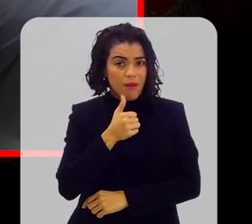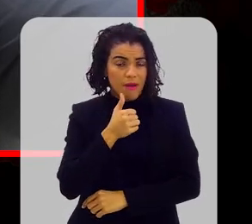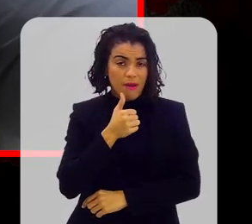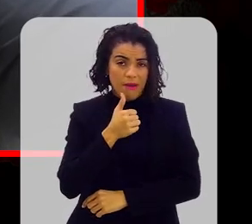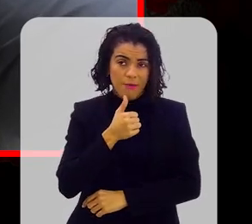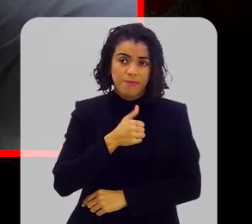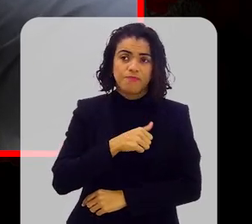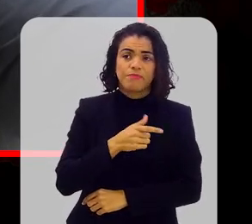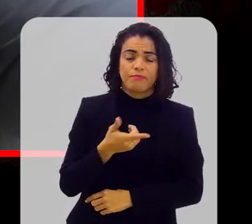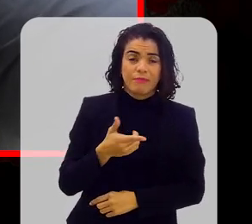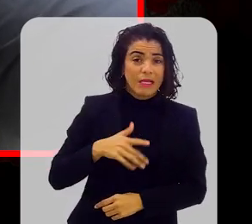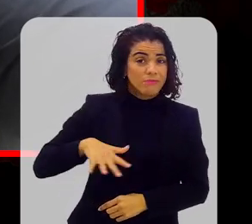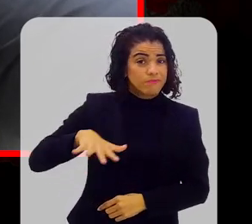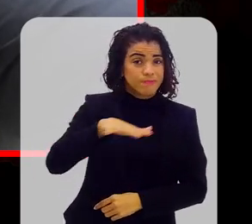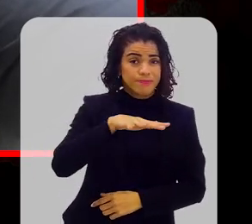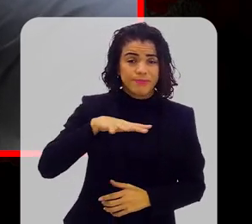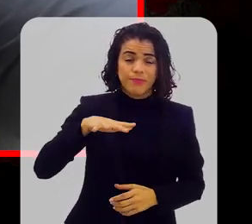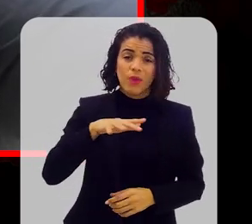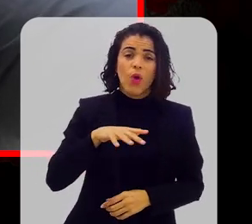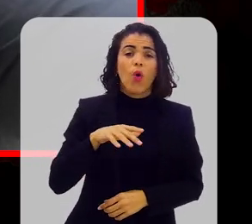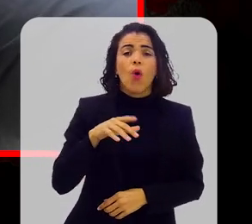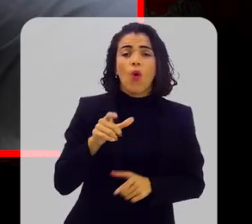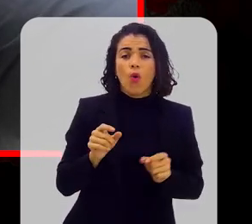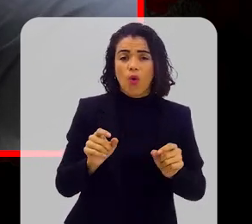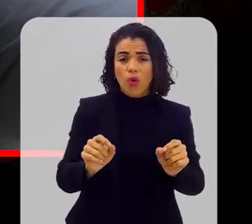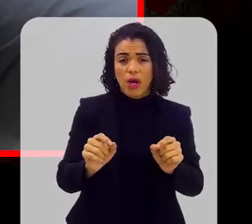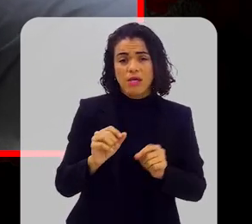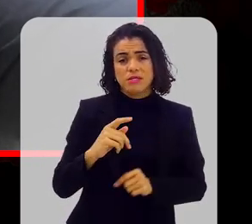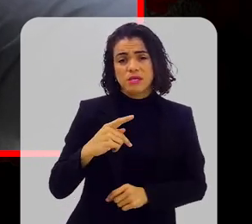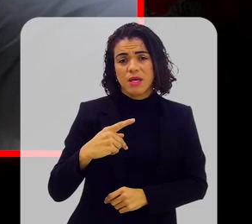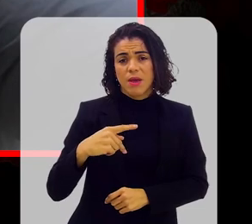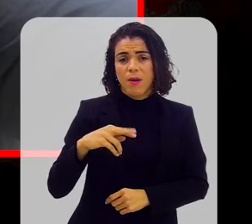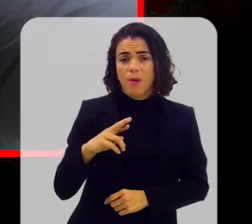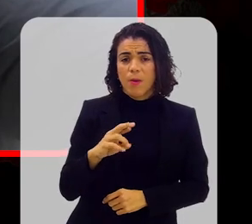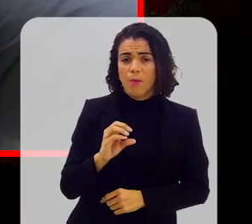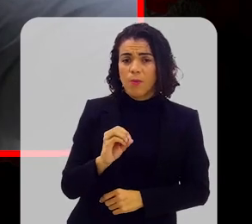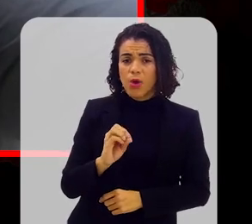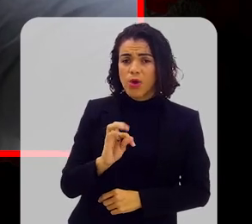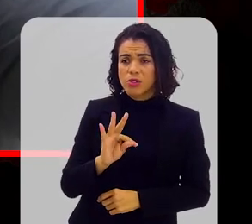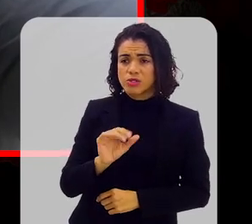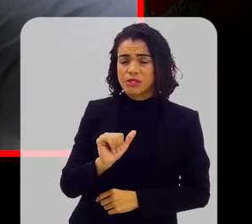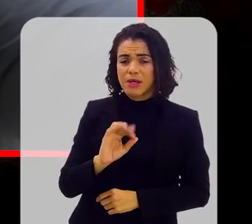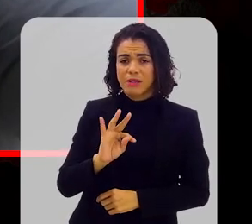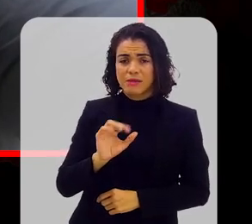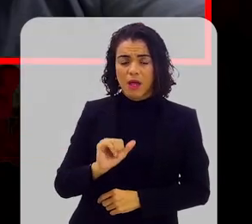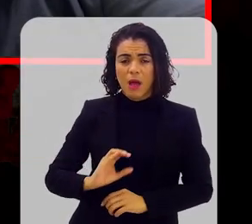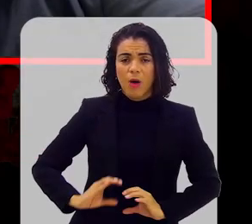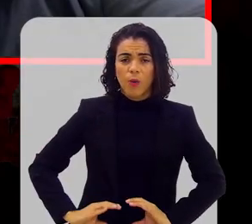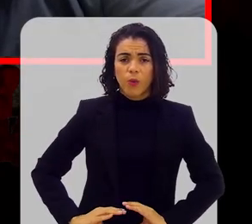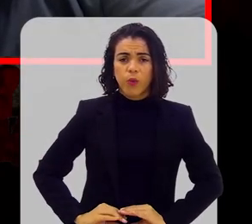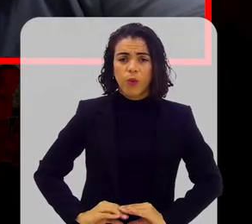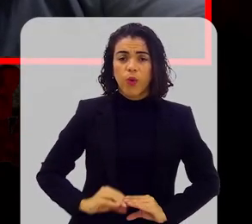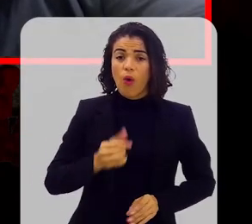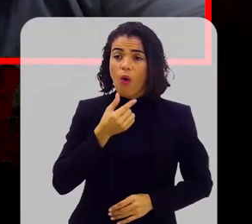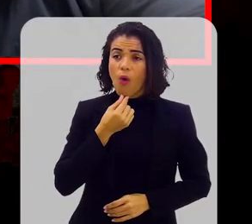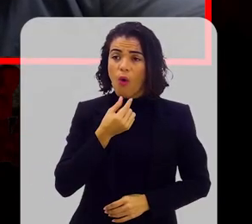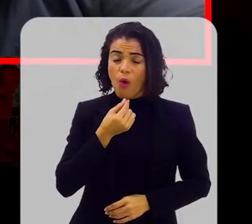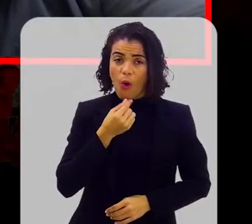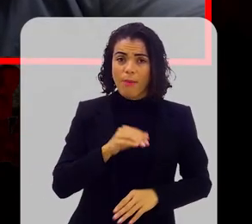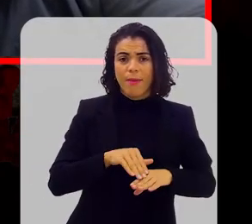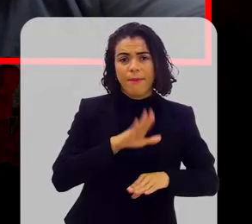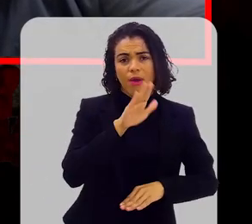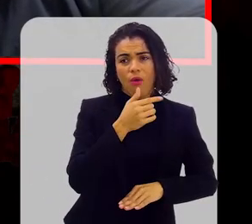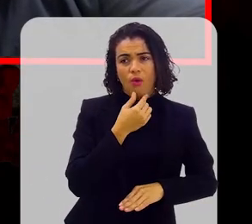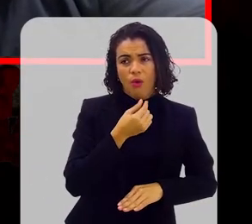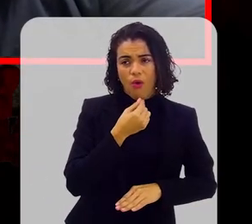em incidência global. Câncer de próstata mais frequente em homem e de uma hora mais frequente em mulher. Mas na população global, a incidência